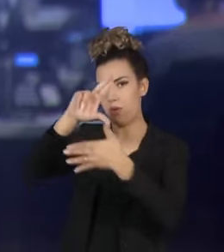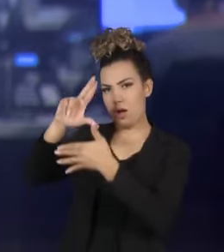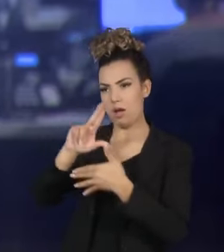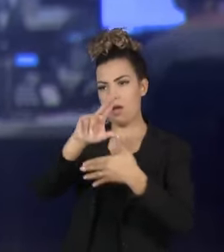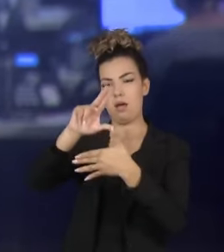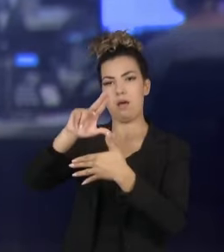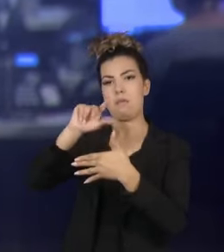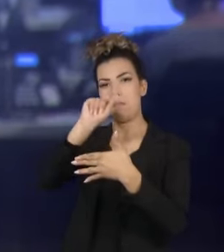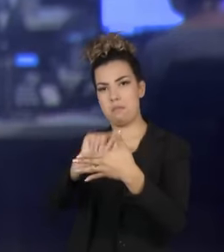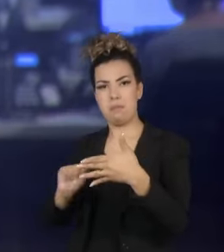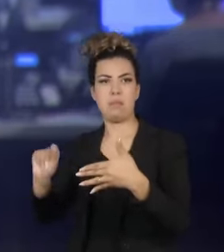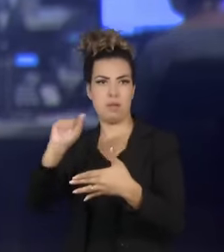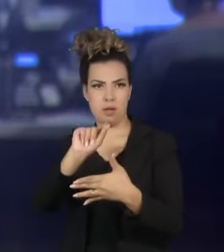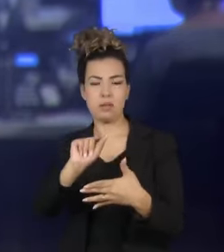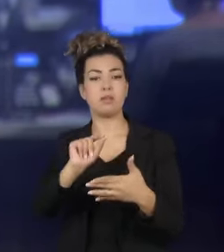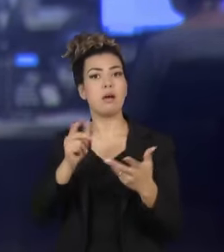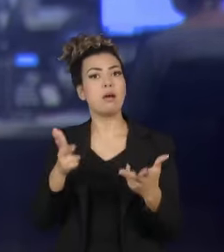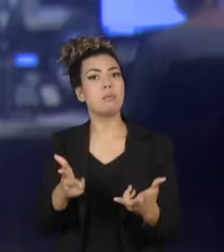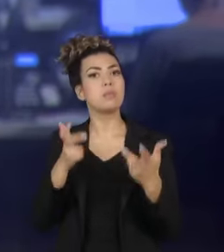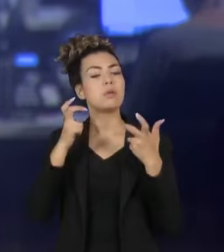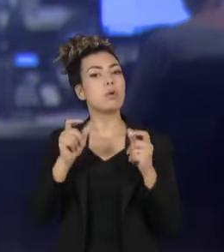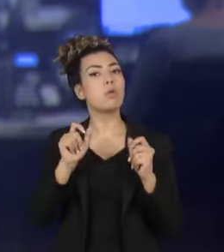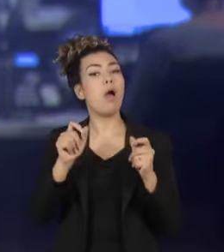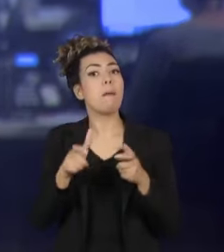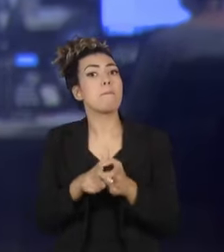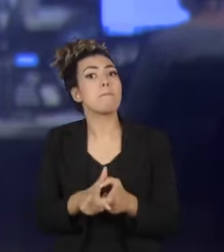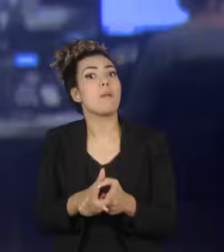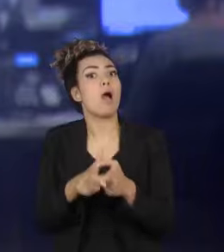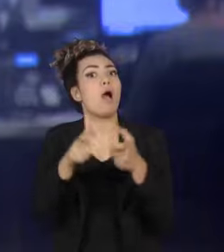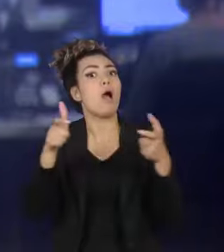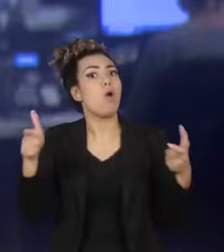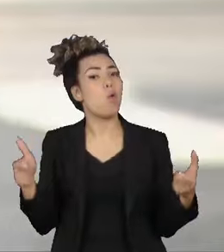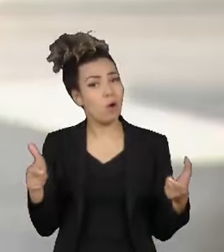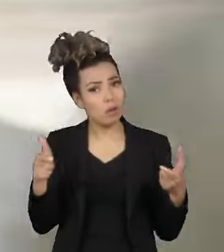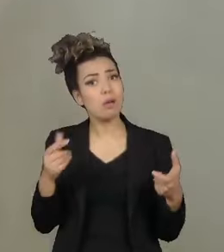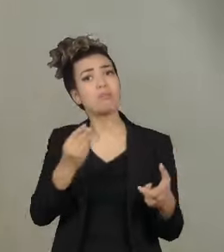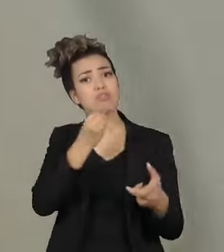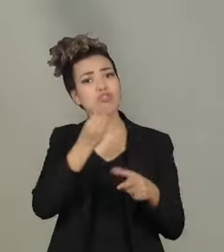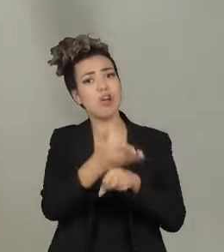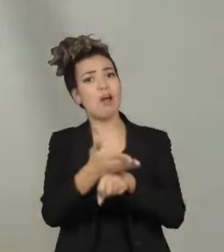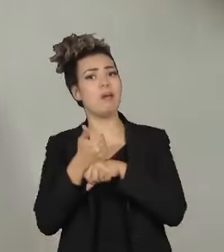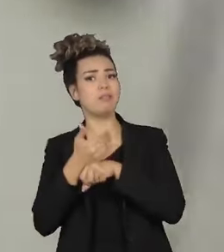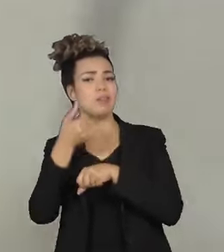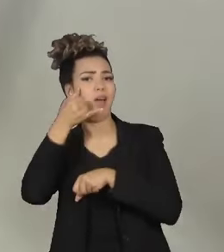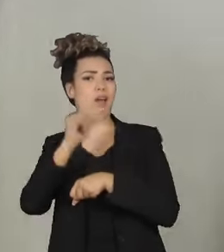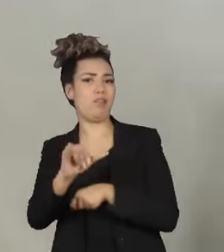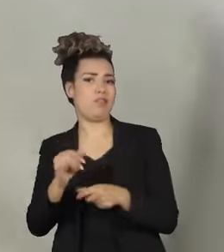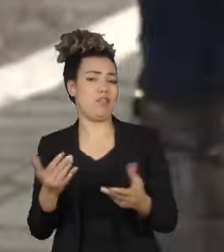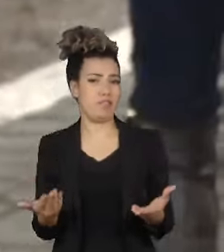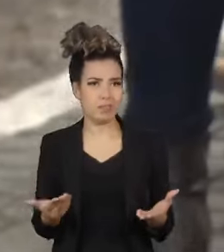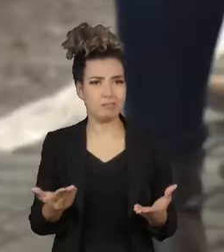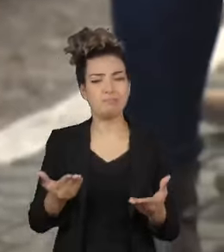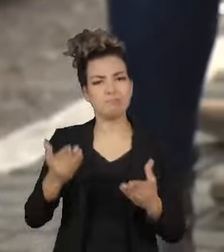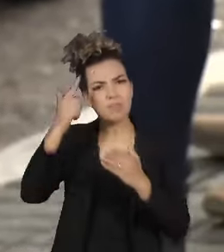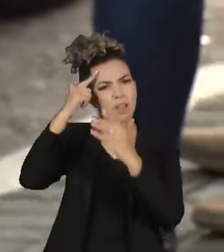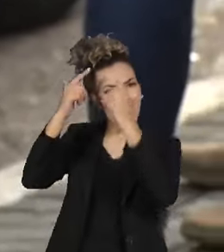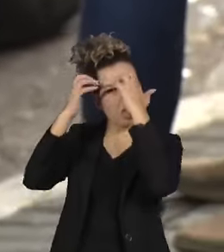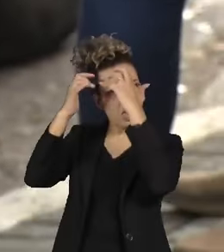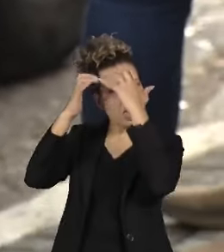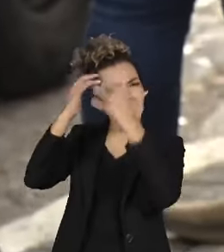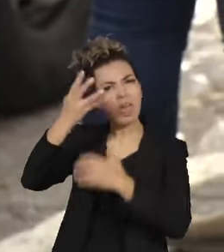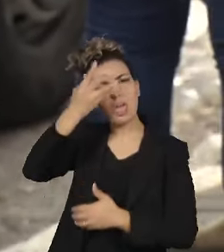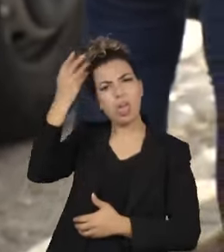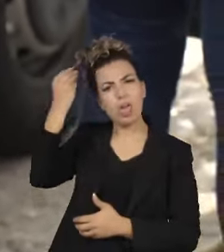conclusão foi que mais da metade dos casos poderiam ser evitados. A demência se caracteriza por problemas